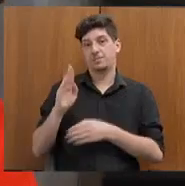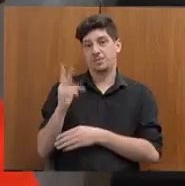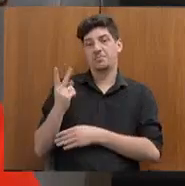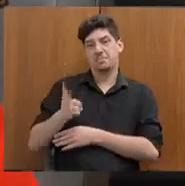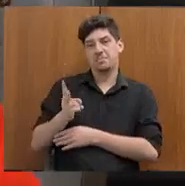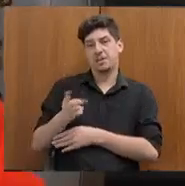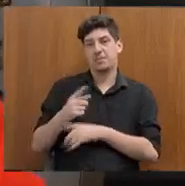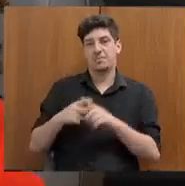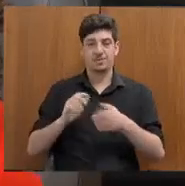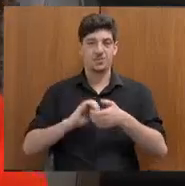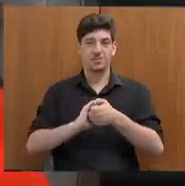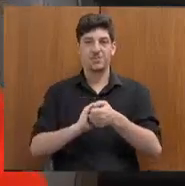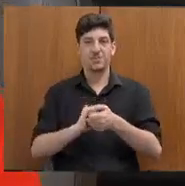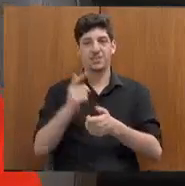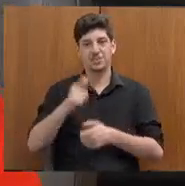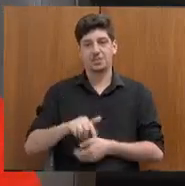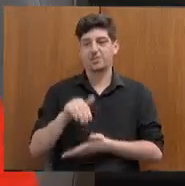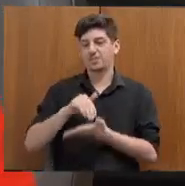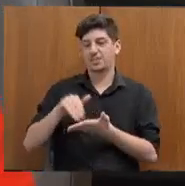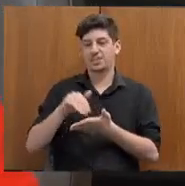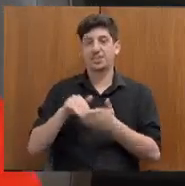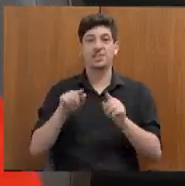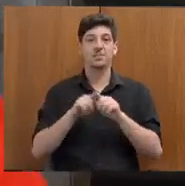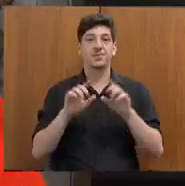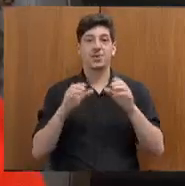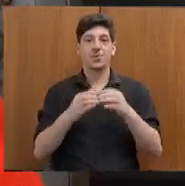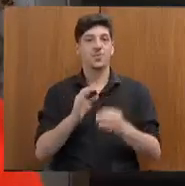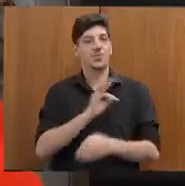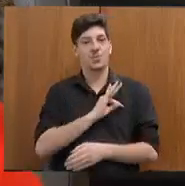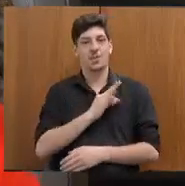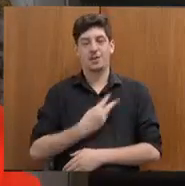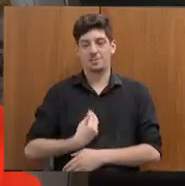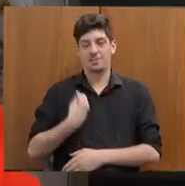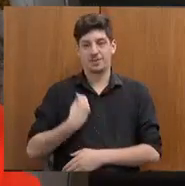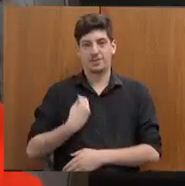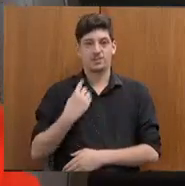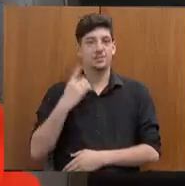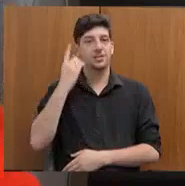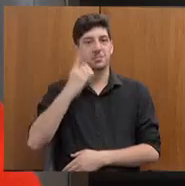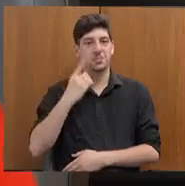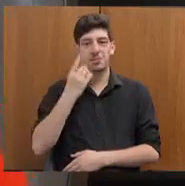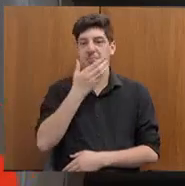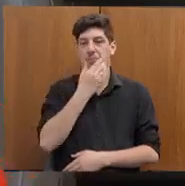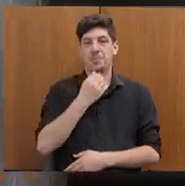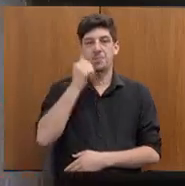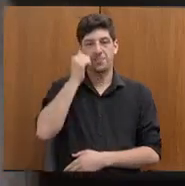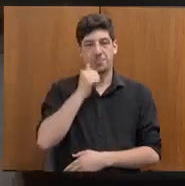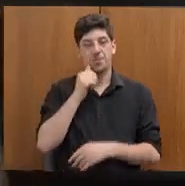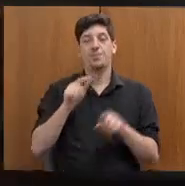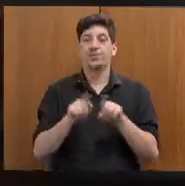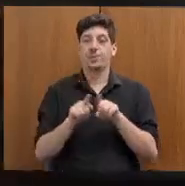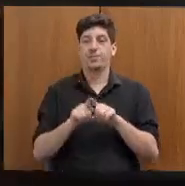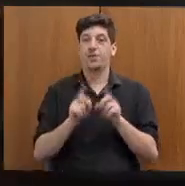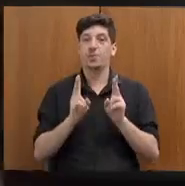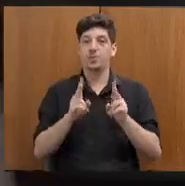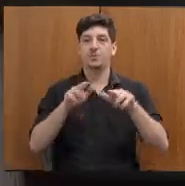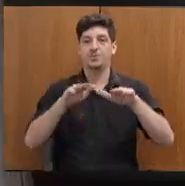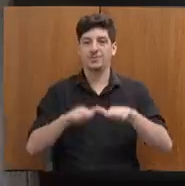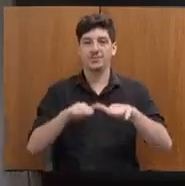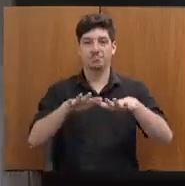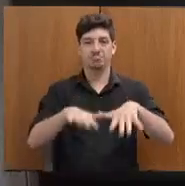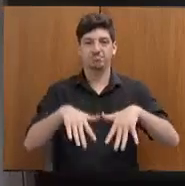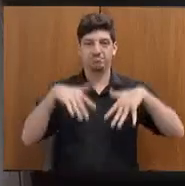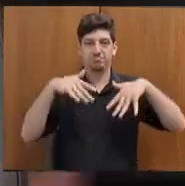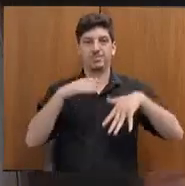novamente cumprimentar a secretária e toda a sua equipe técnica aqui presente, os deputados e as deputadas, que também permanecem agora à tarde.